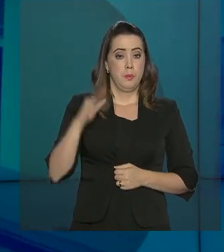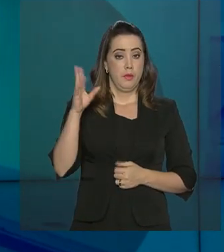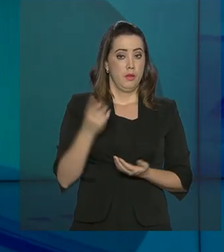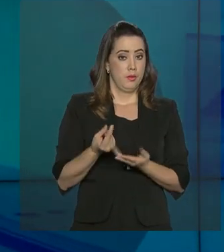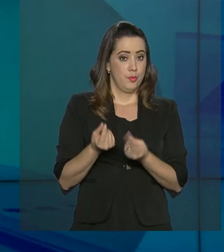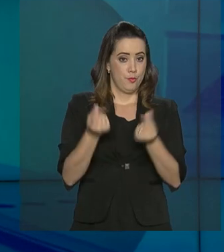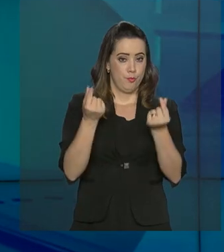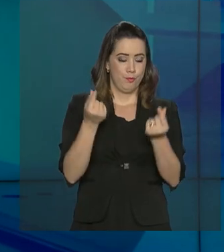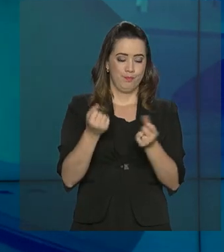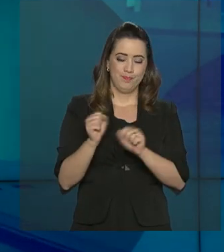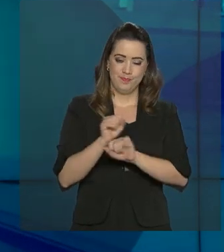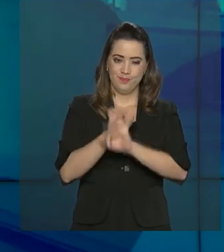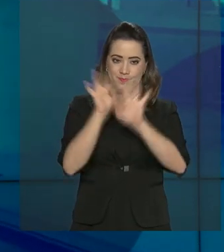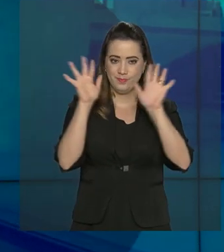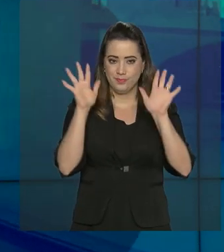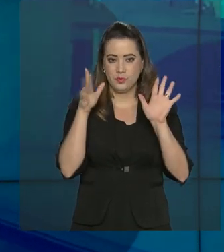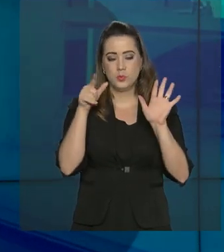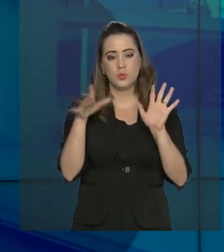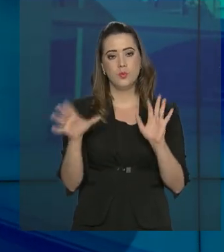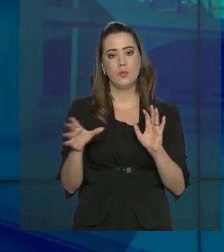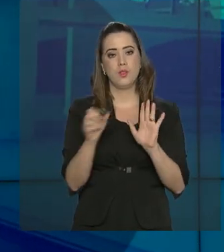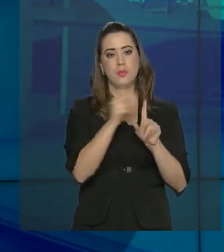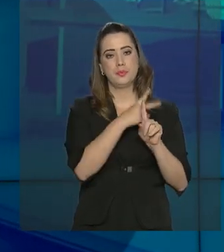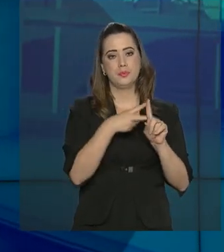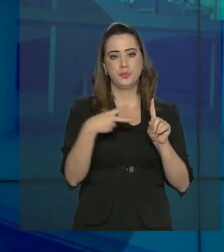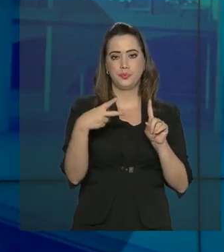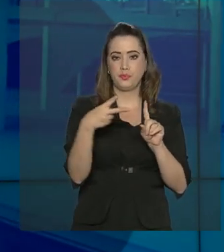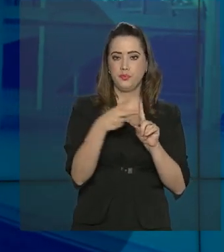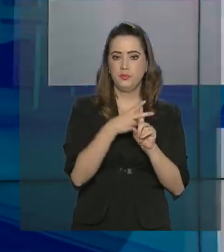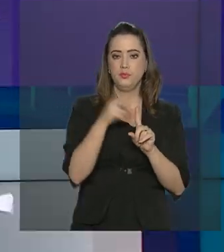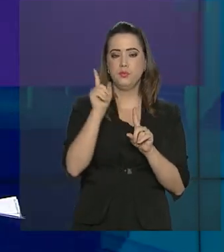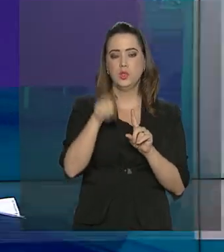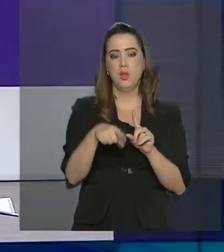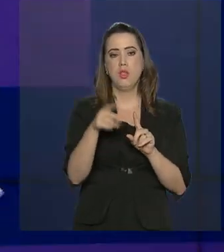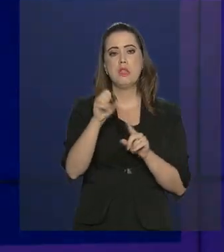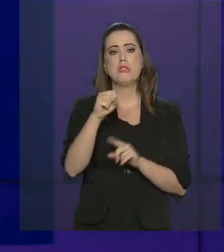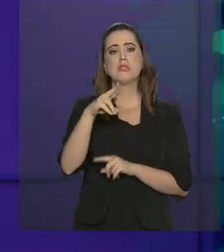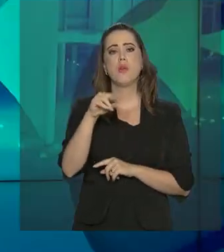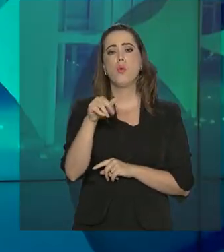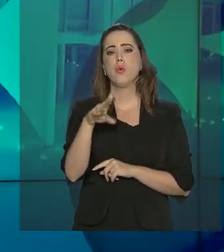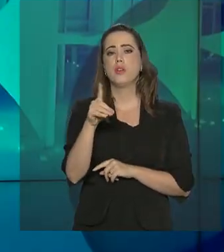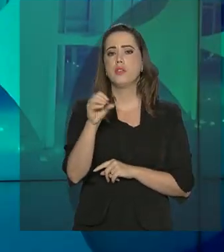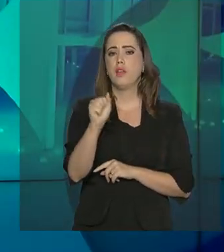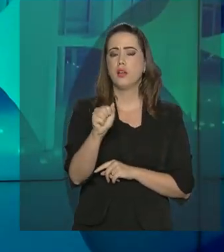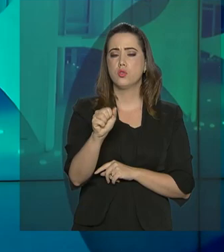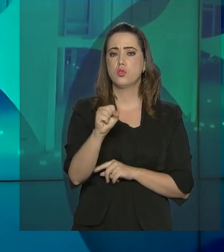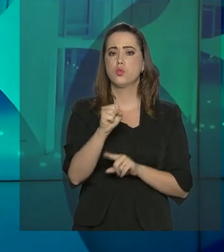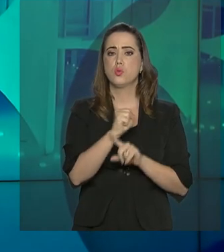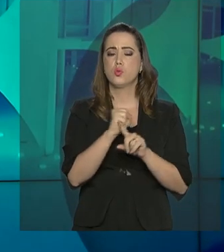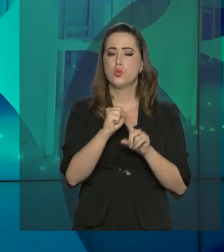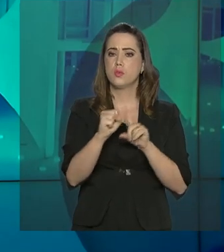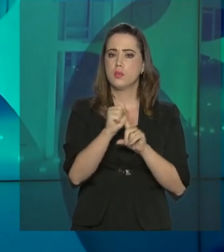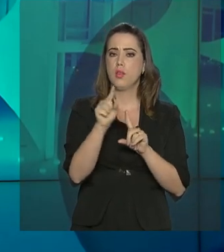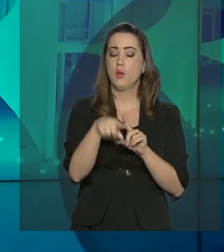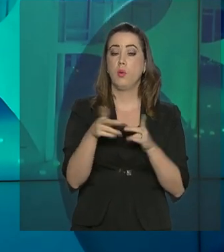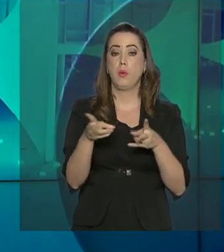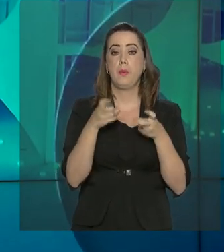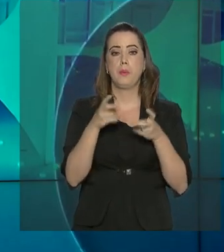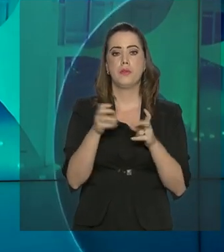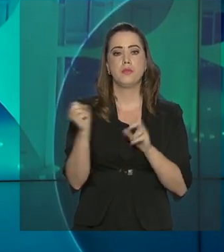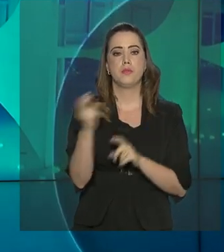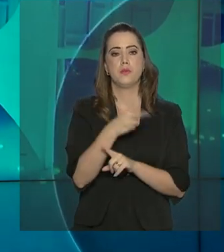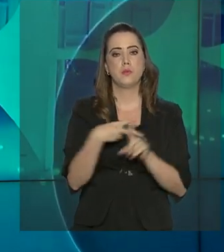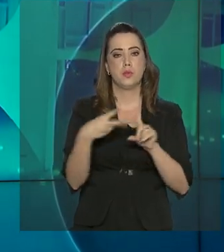recursos e mais transparência na seguridade social. É o que prevê a nova Previdência, que está em análise no